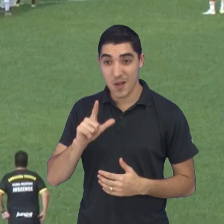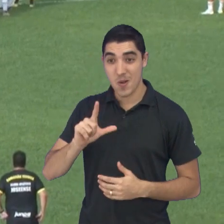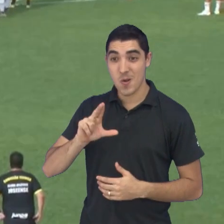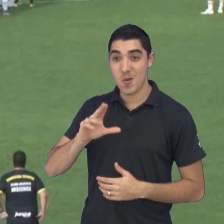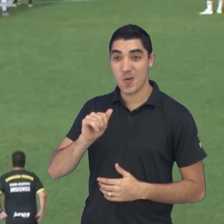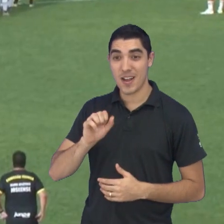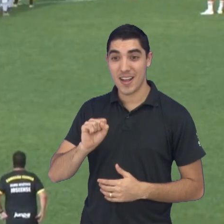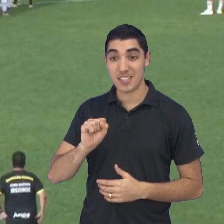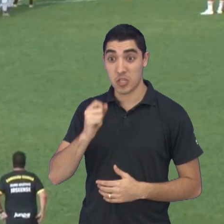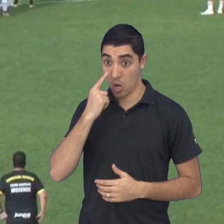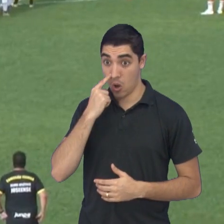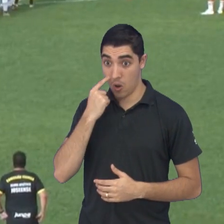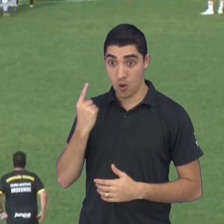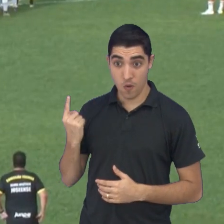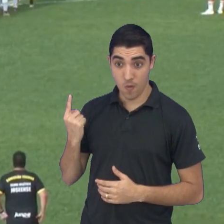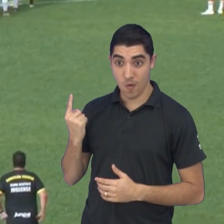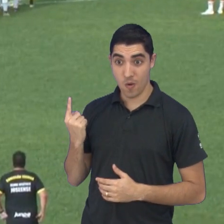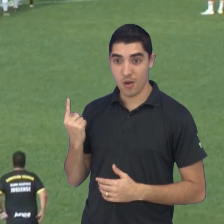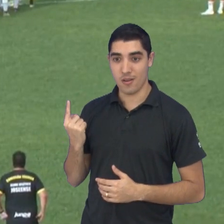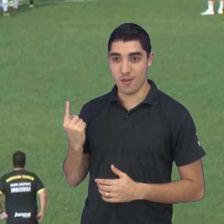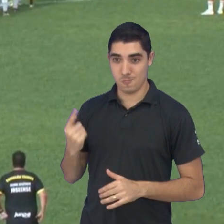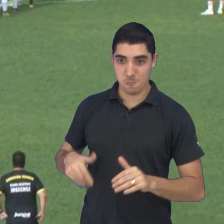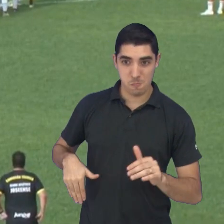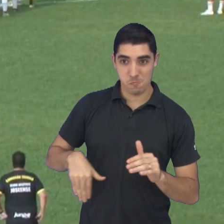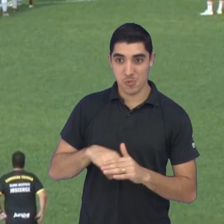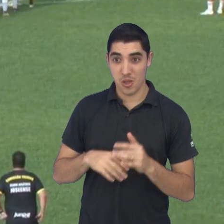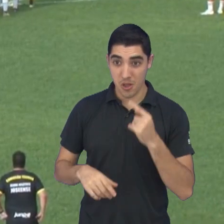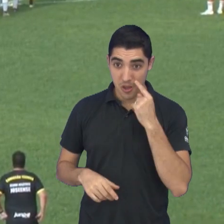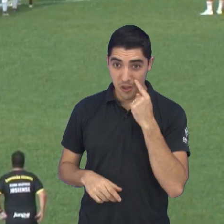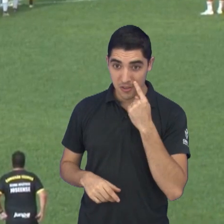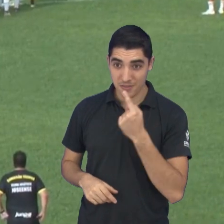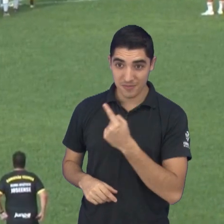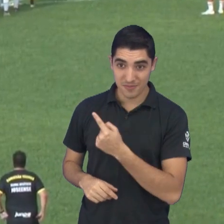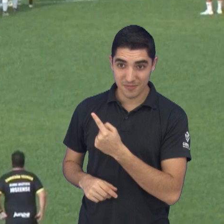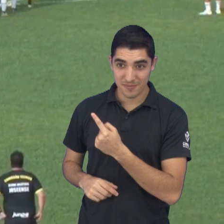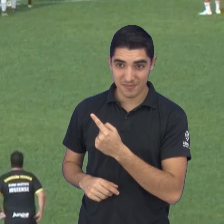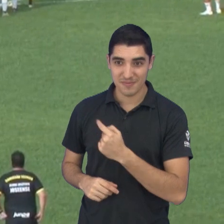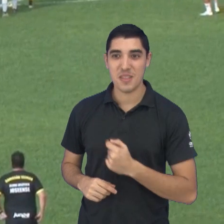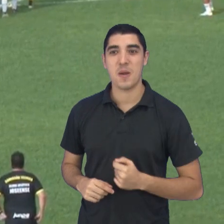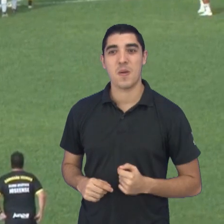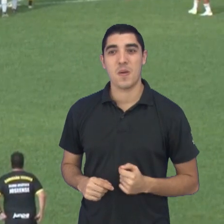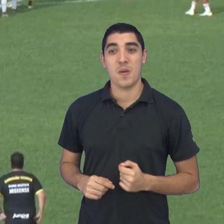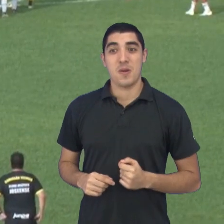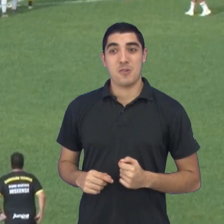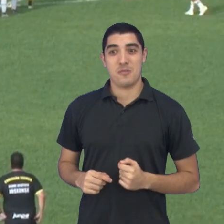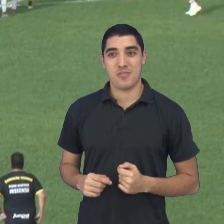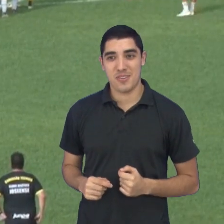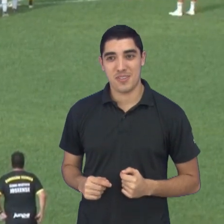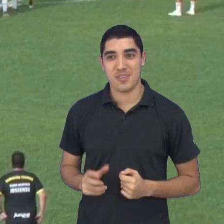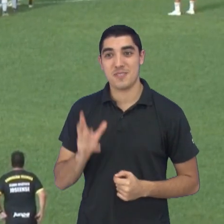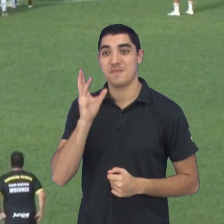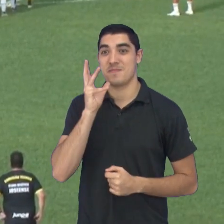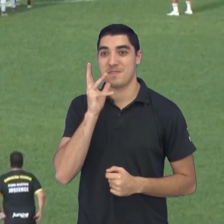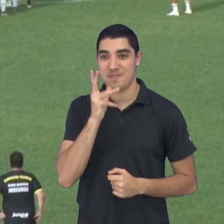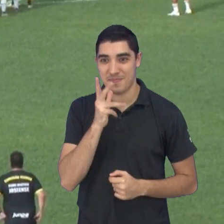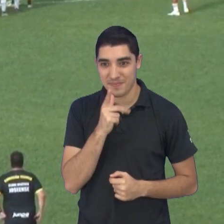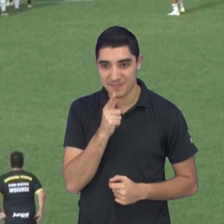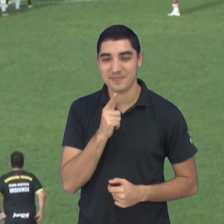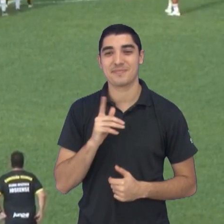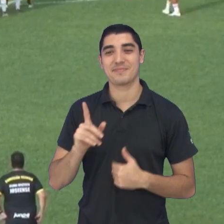foi para... Olha o que ele fez na cobrança, o Lucas Duarte. Olha só. Olha só. O Bair, baita concentração do Lucas Duarte.